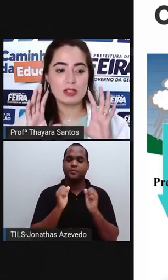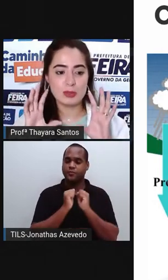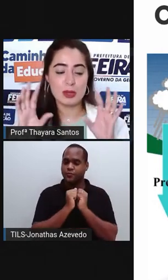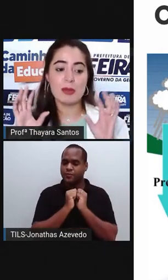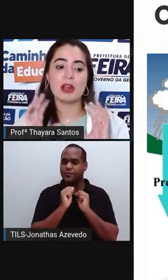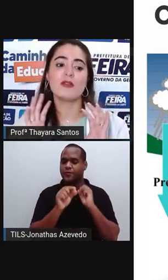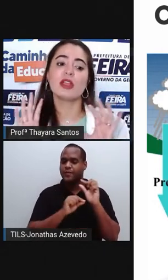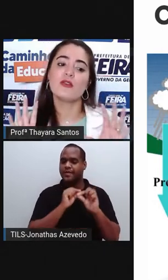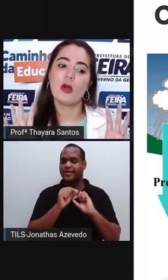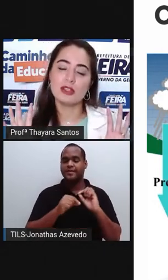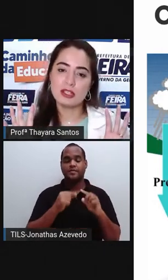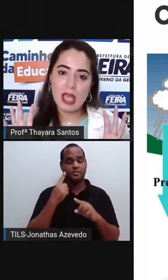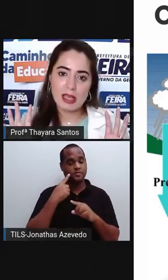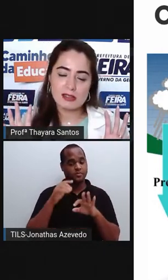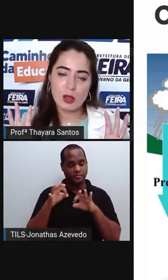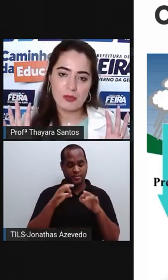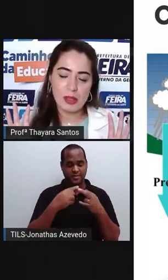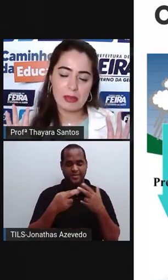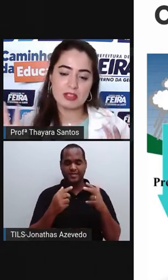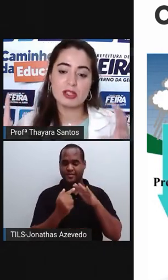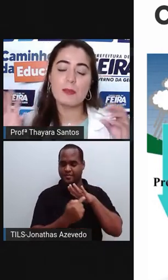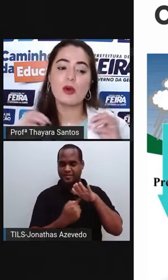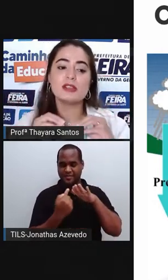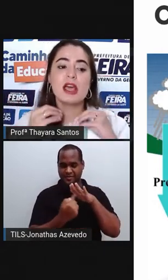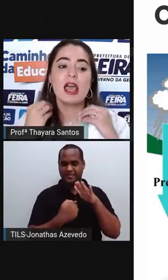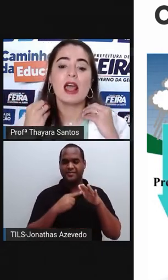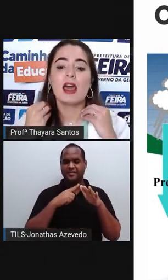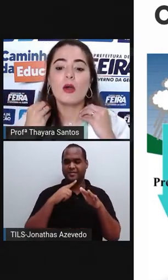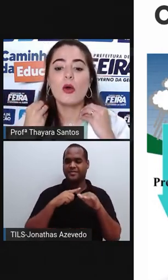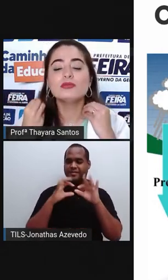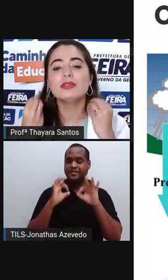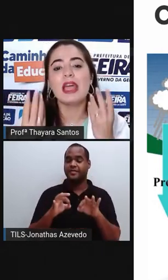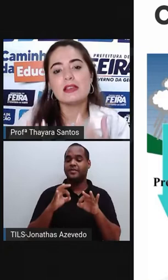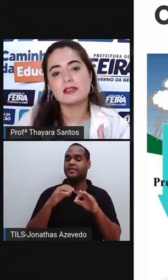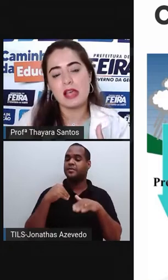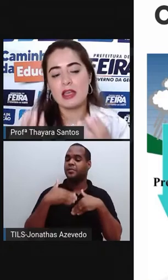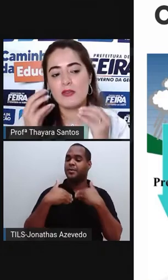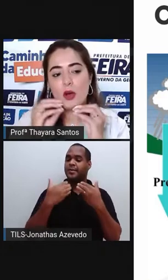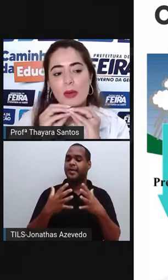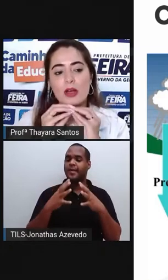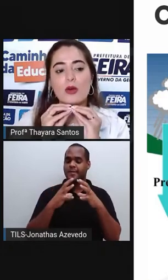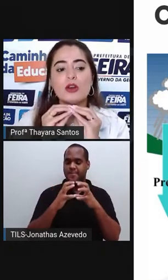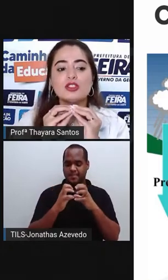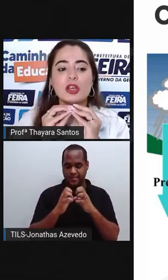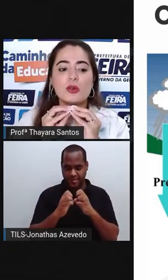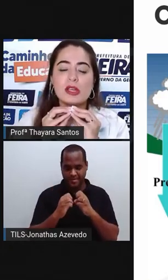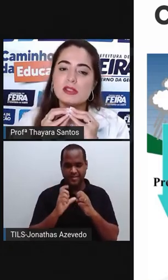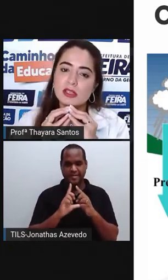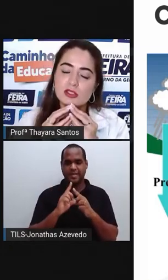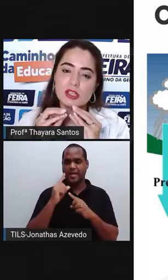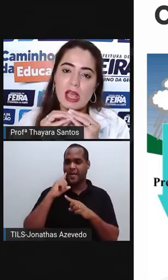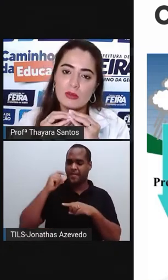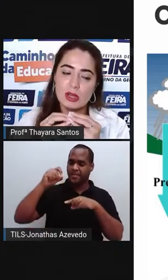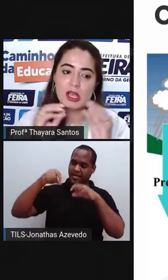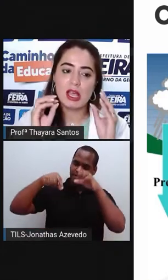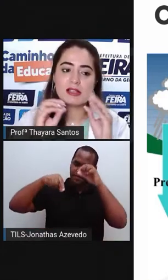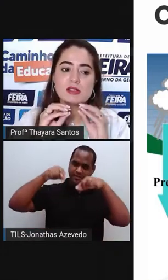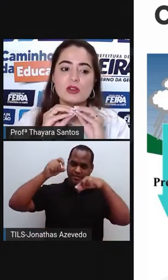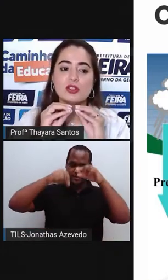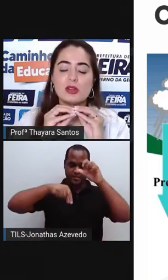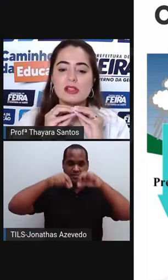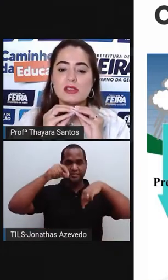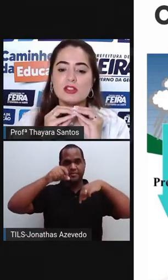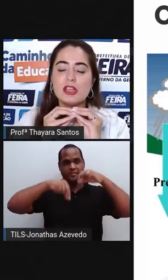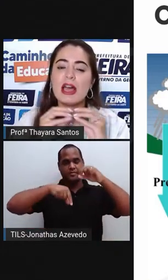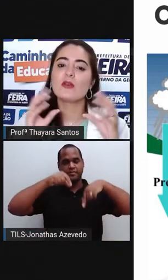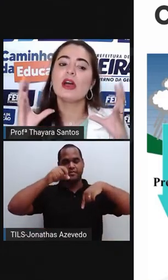em forma de... Primeiro, ela fica em forma de gás, obviamente. Depois, ela condensa e forma gotículazinhas de água. Essas